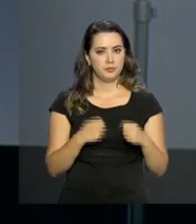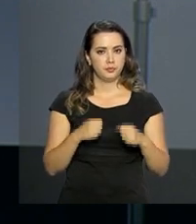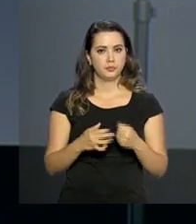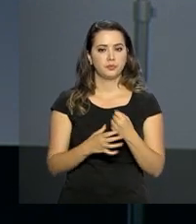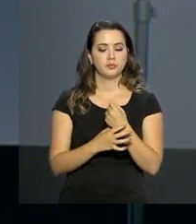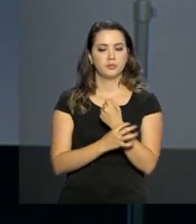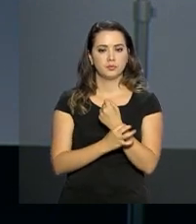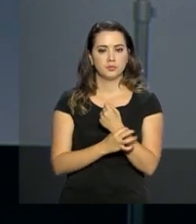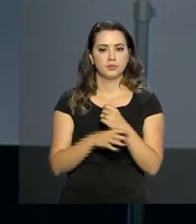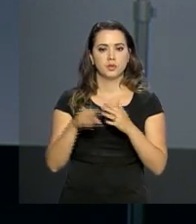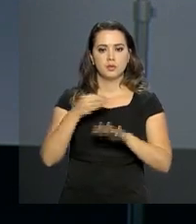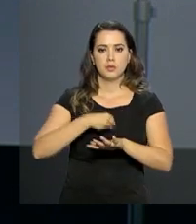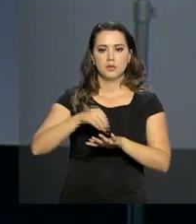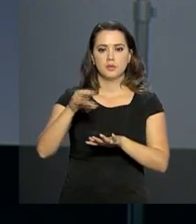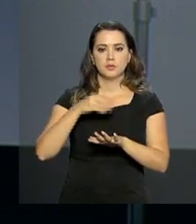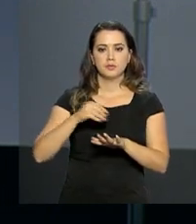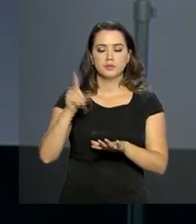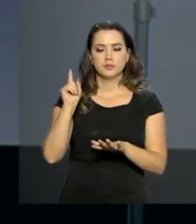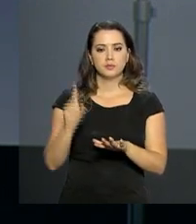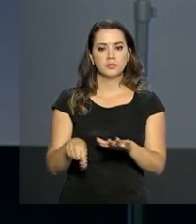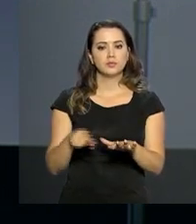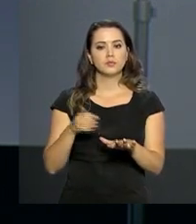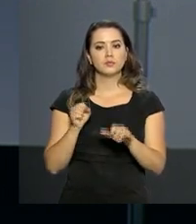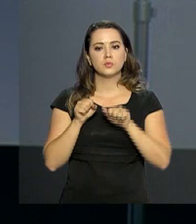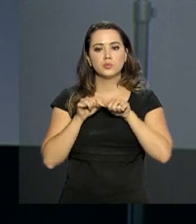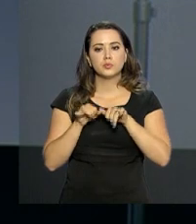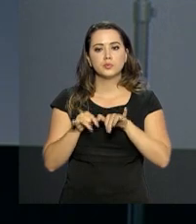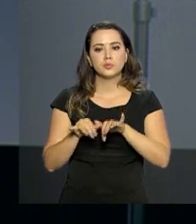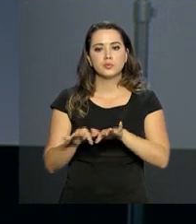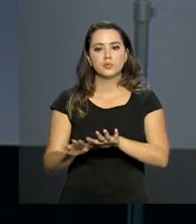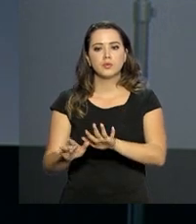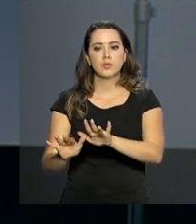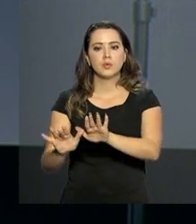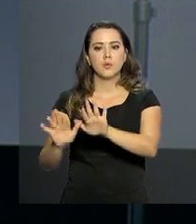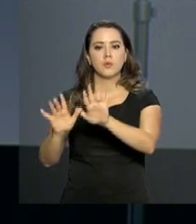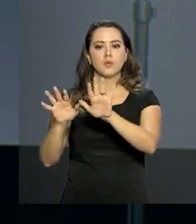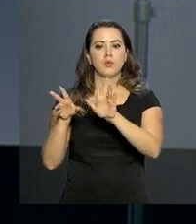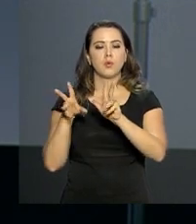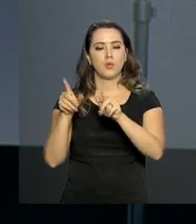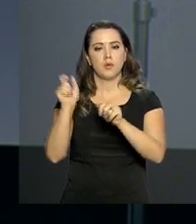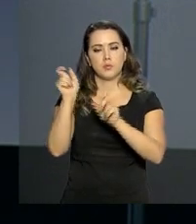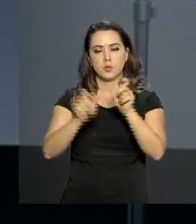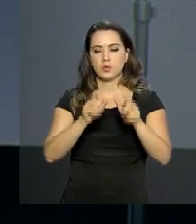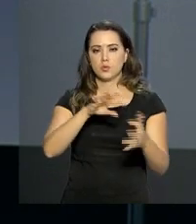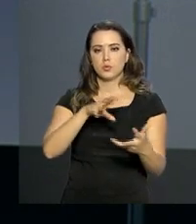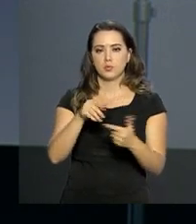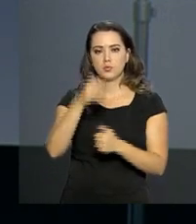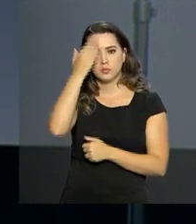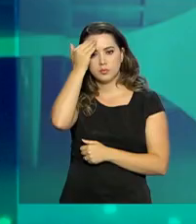garantir informações que sejam disseminadas de maneira igual a todos.